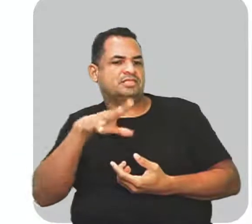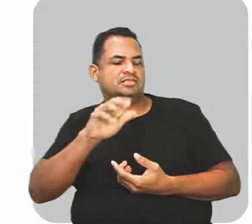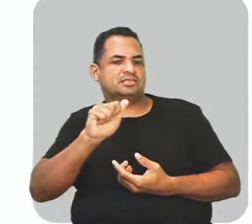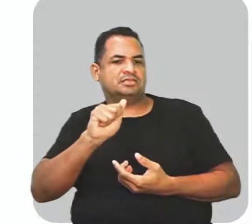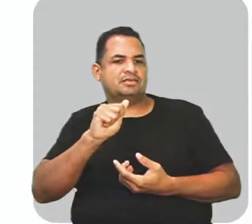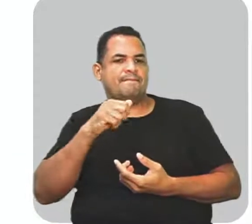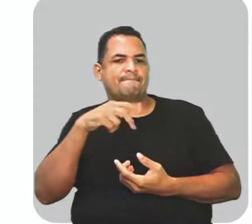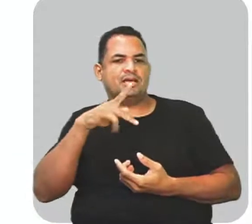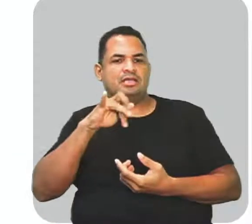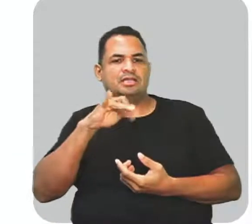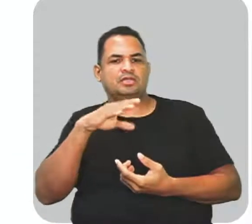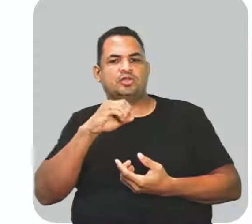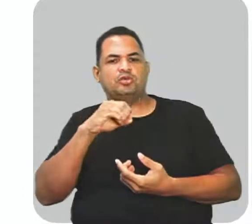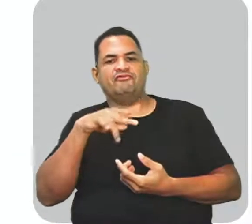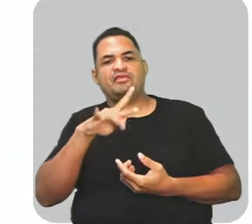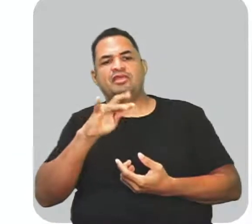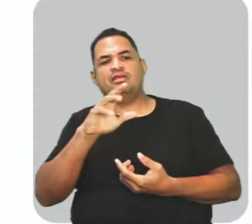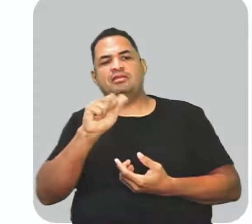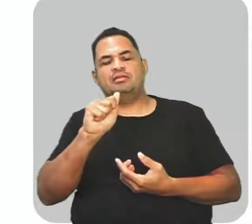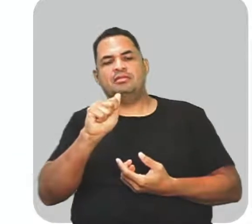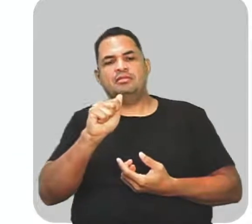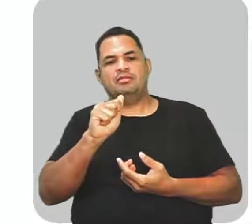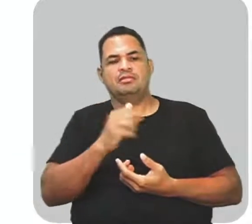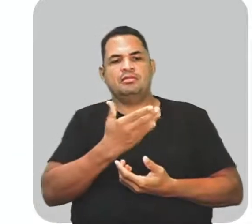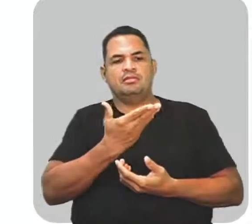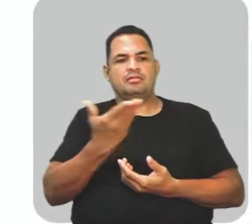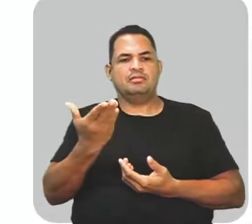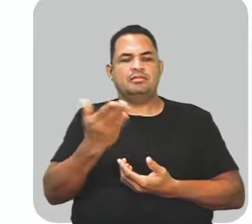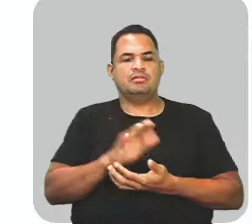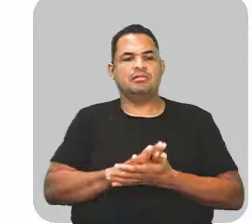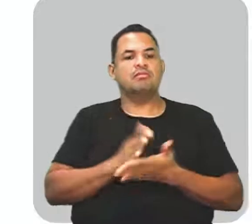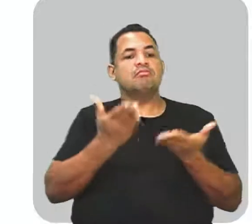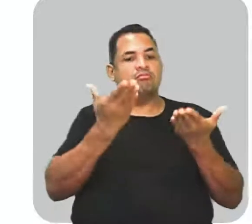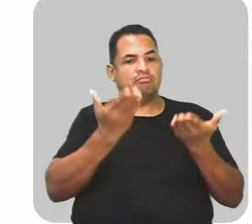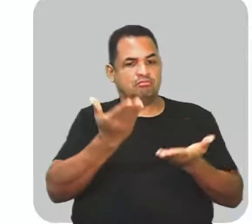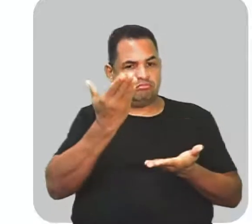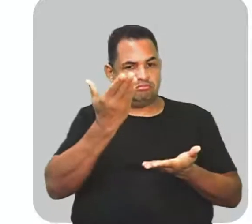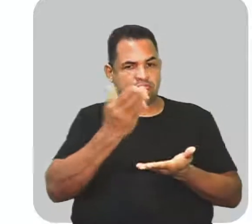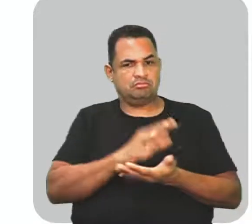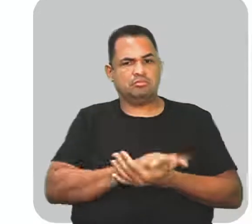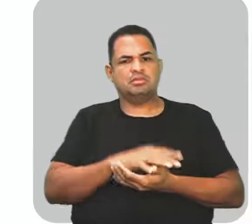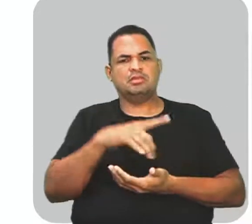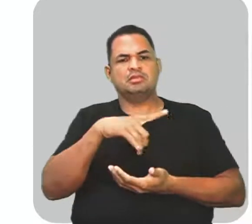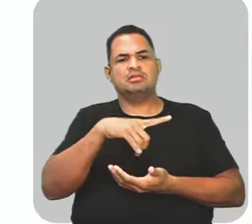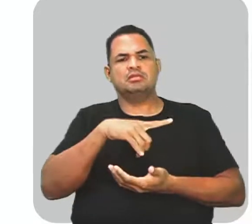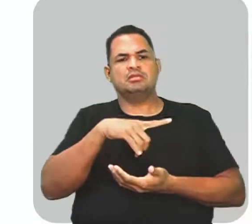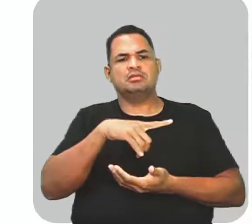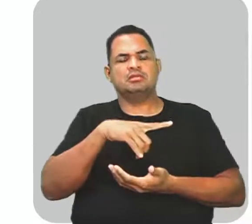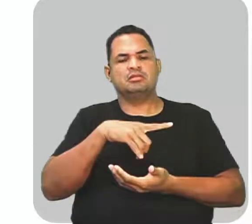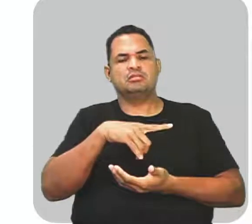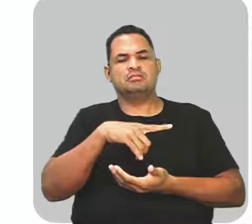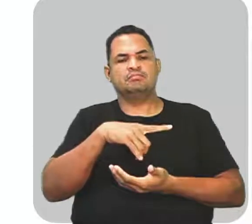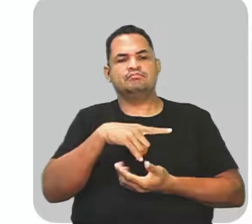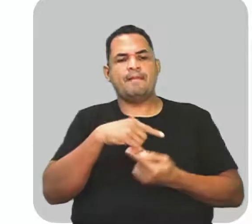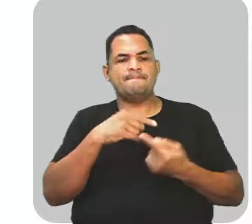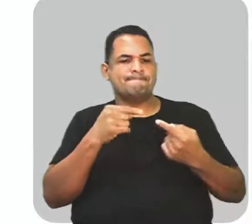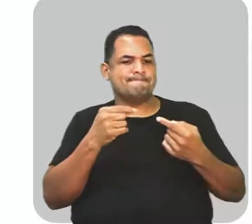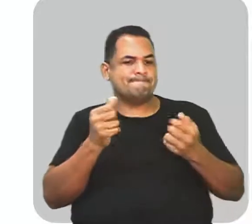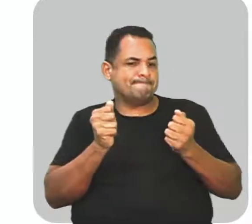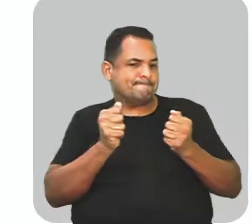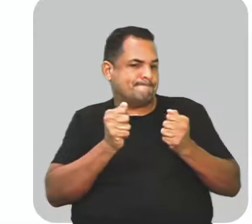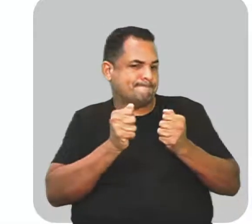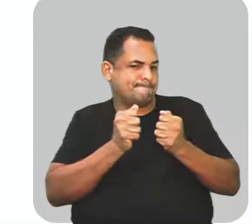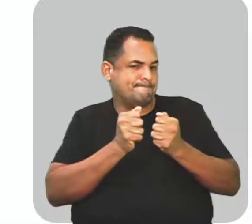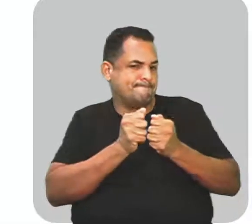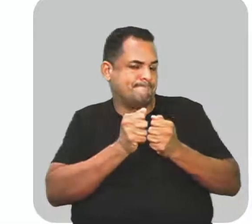Padre Antônio Vieira. Então, nos casos acima, no caso acima, consiste o quê? Na aproximação de